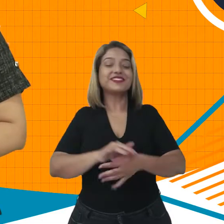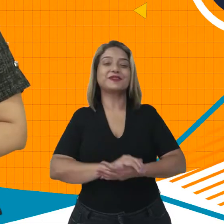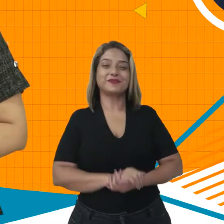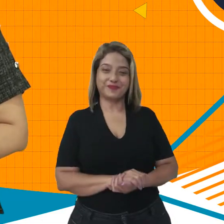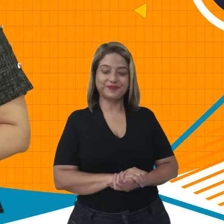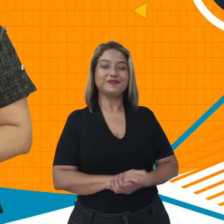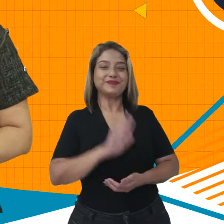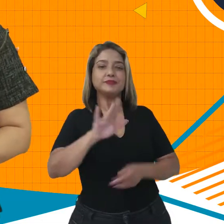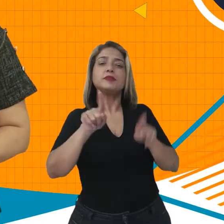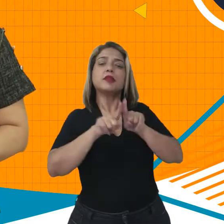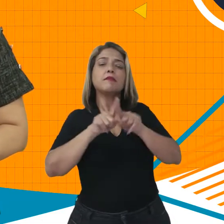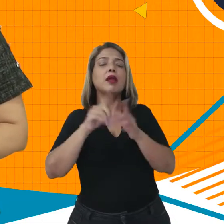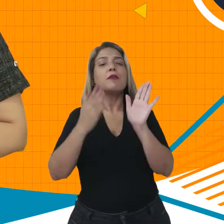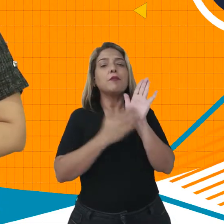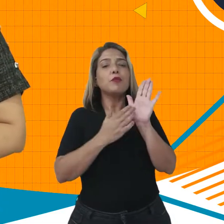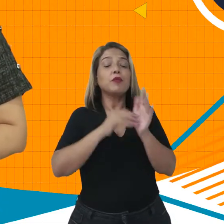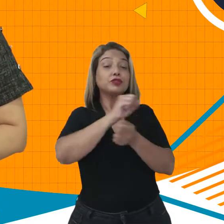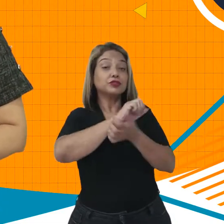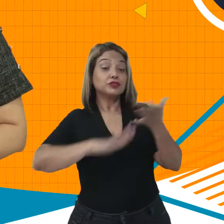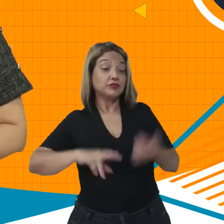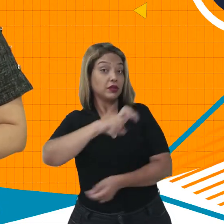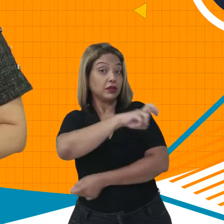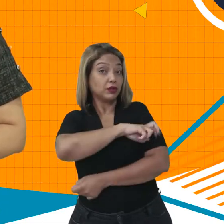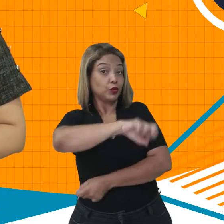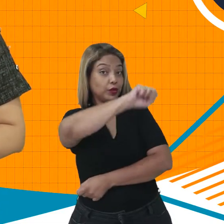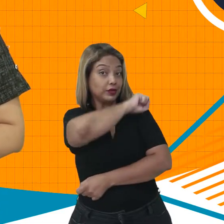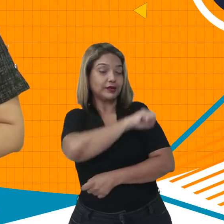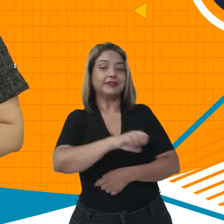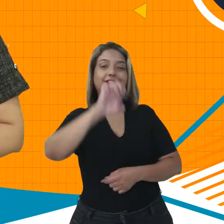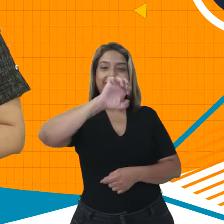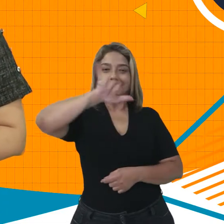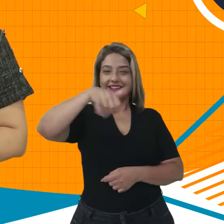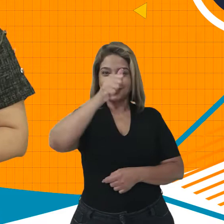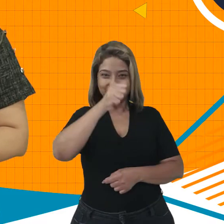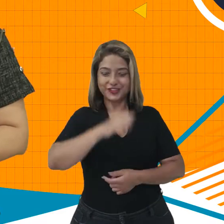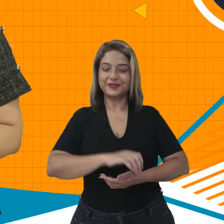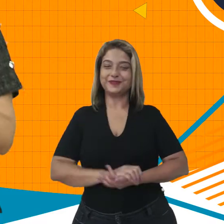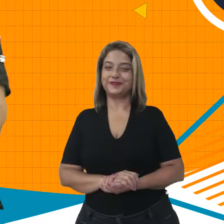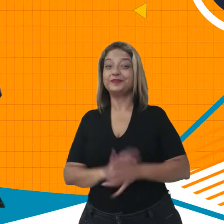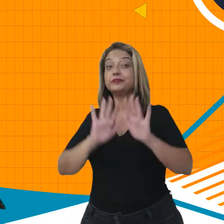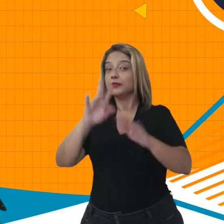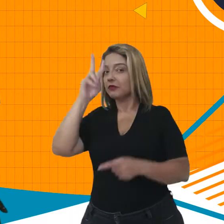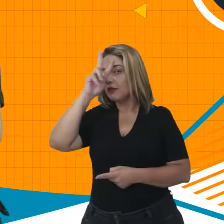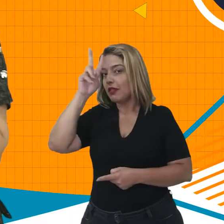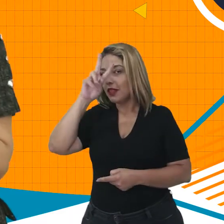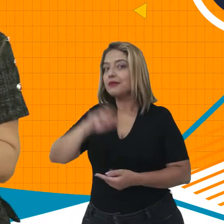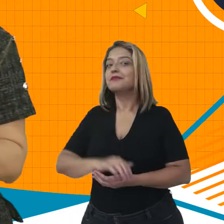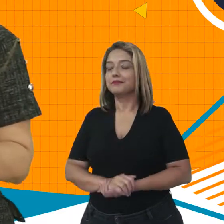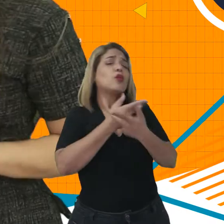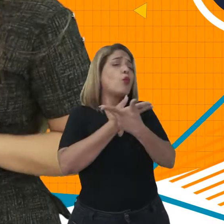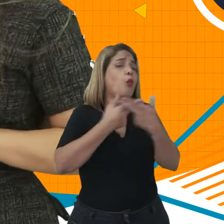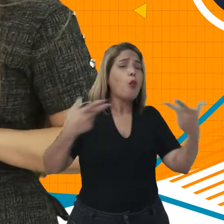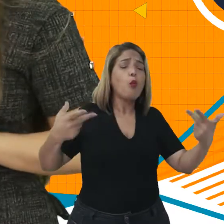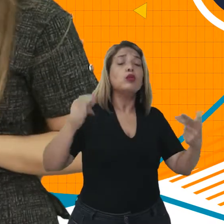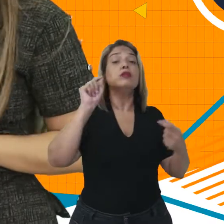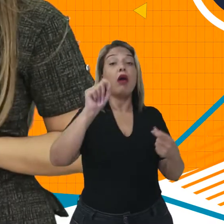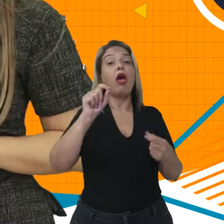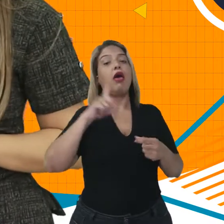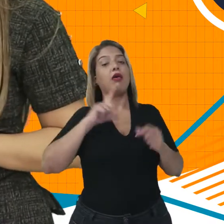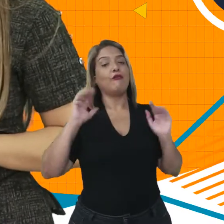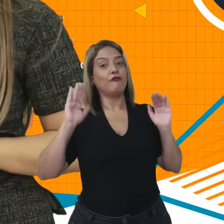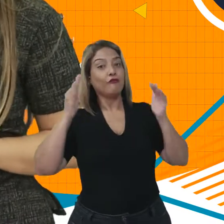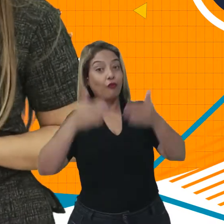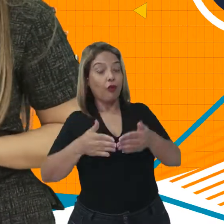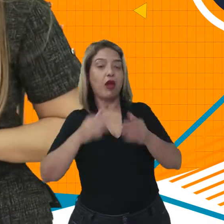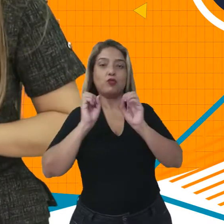finais e as propostas de atividades da quinta e oitava série da EJA. E só para lembrar, no Portal